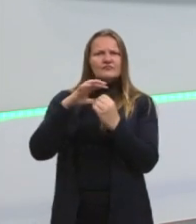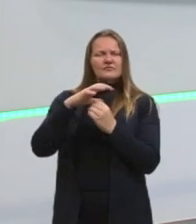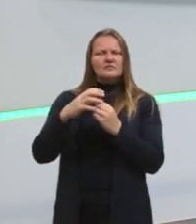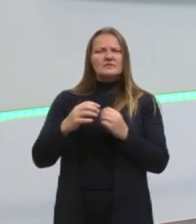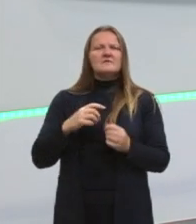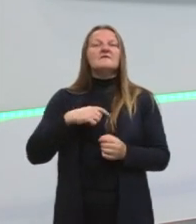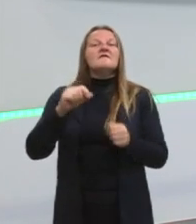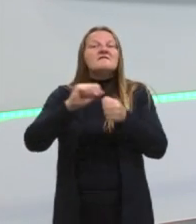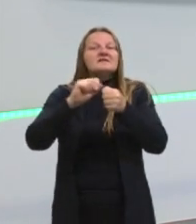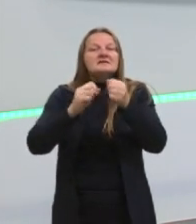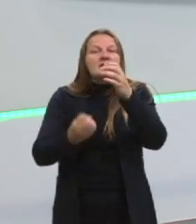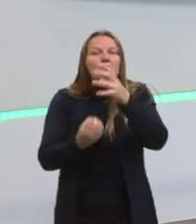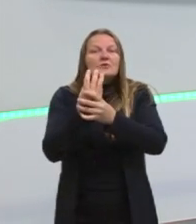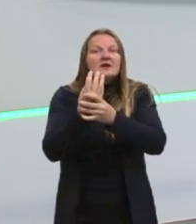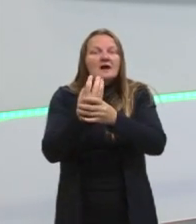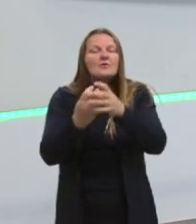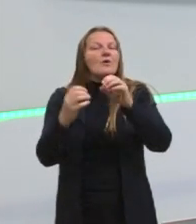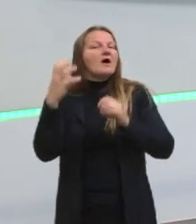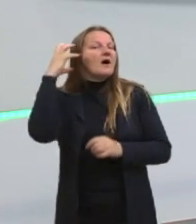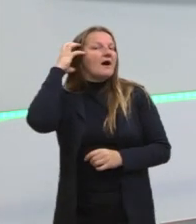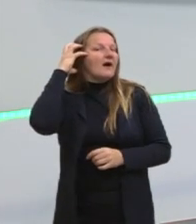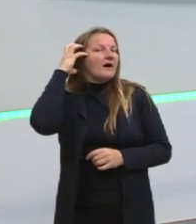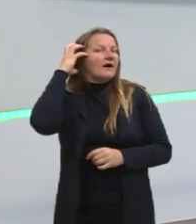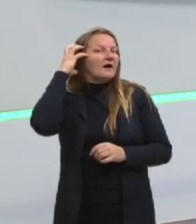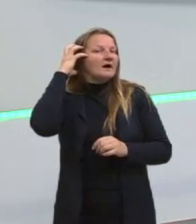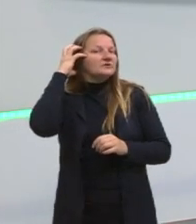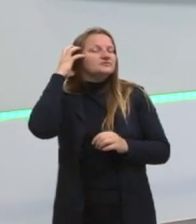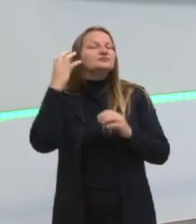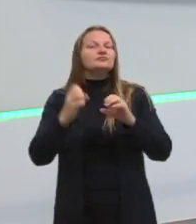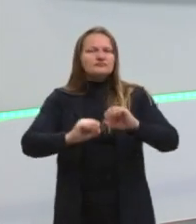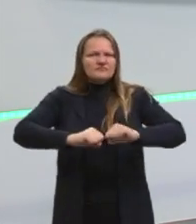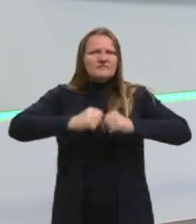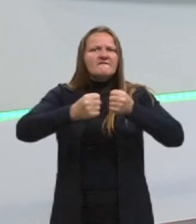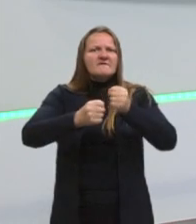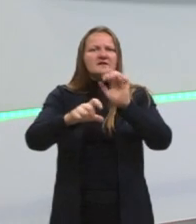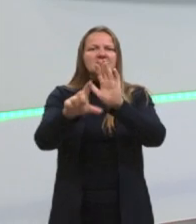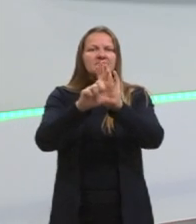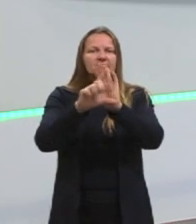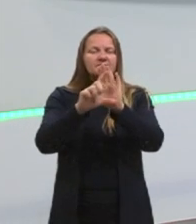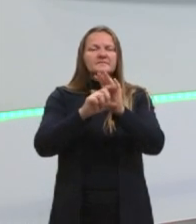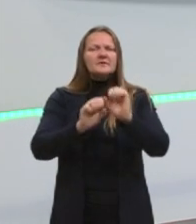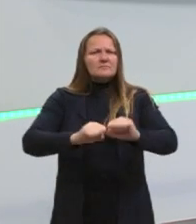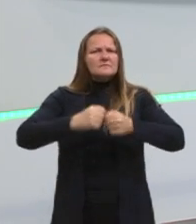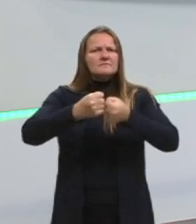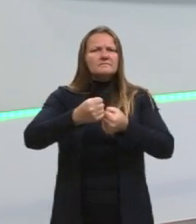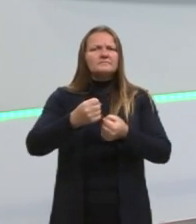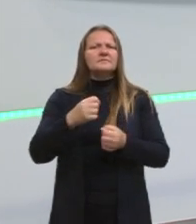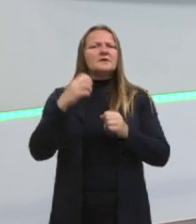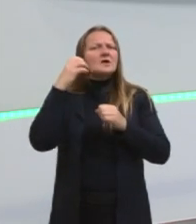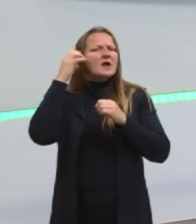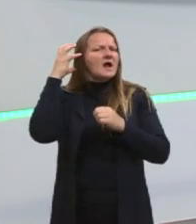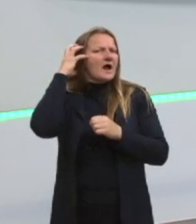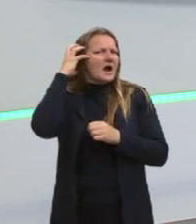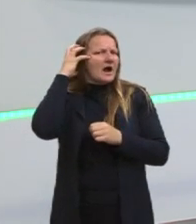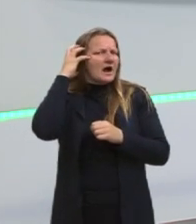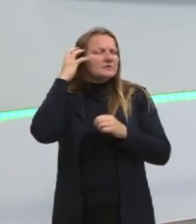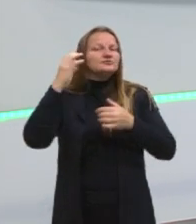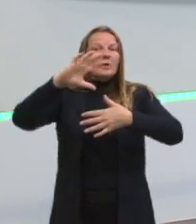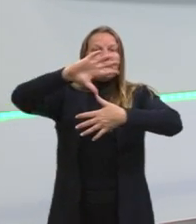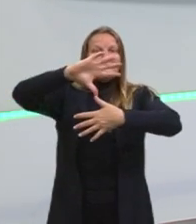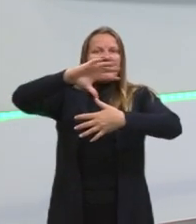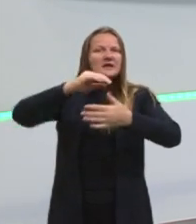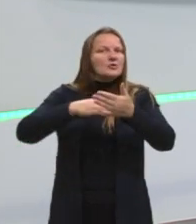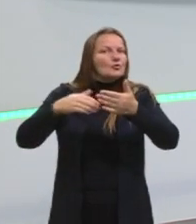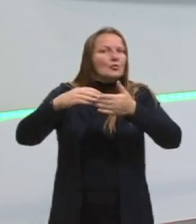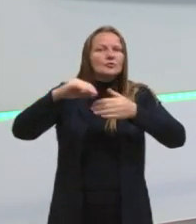rádio da legalidade para defender, então, o João Goulart. E essa rádio foi transmitida por toda a América, e ela